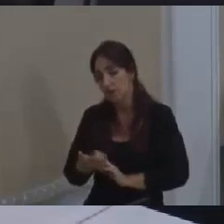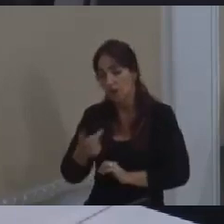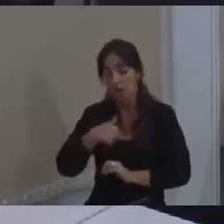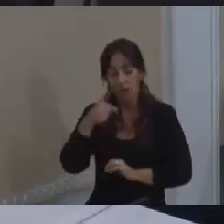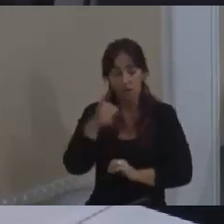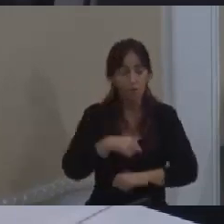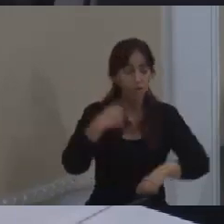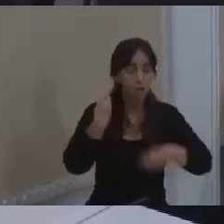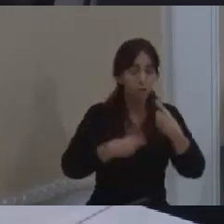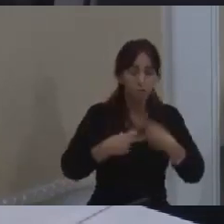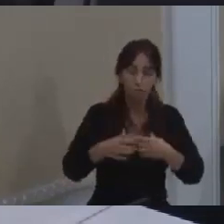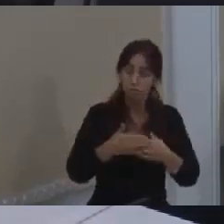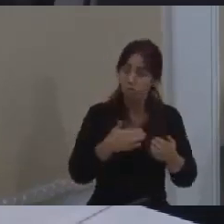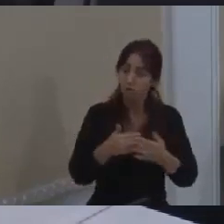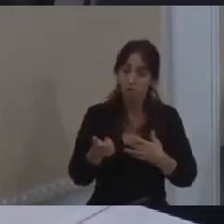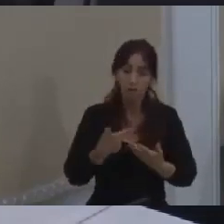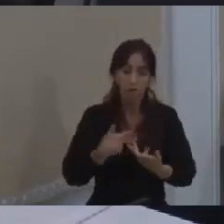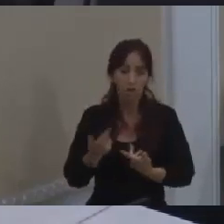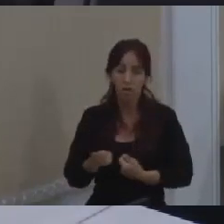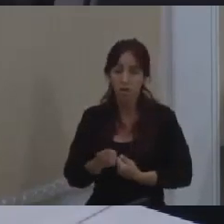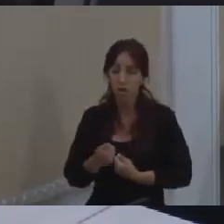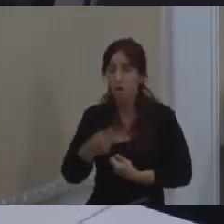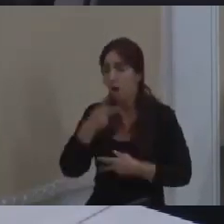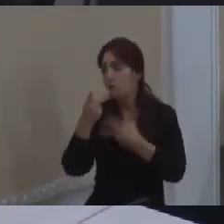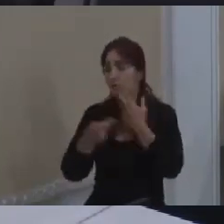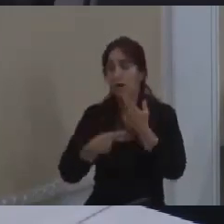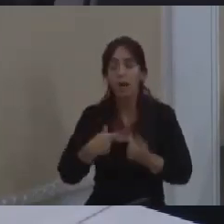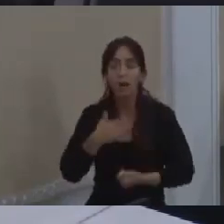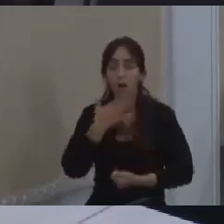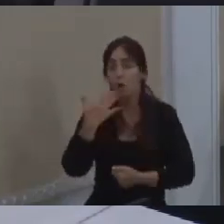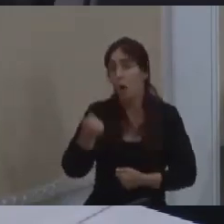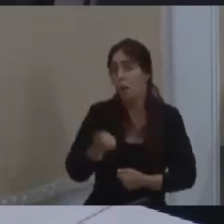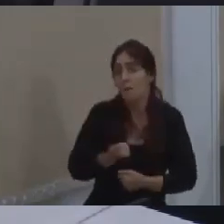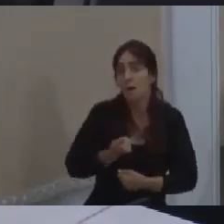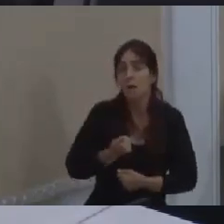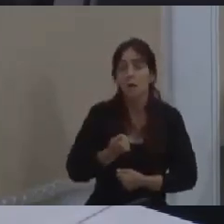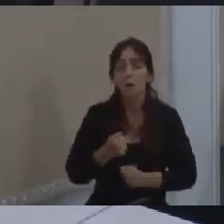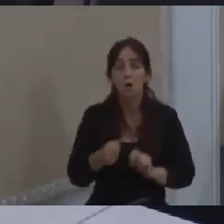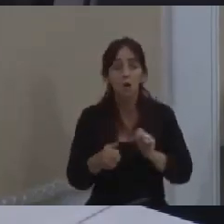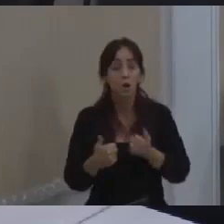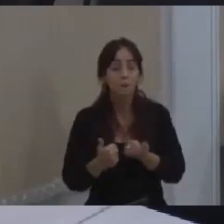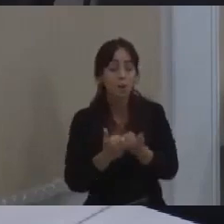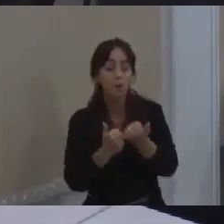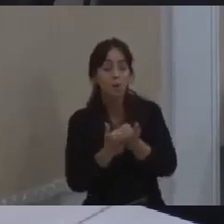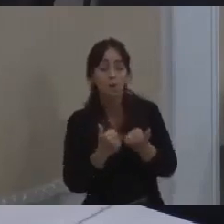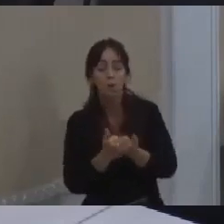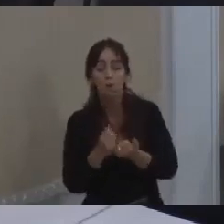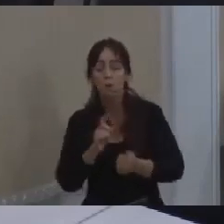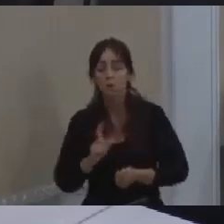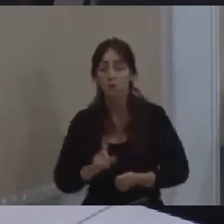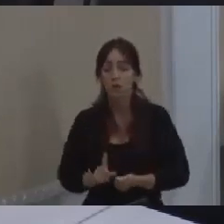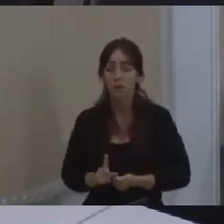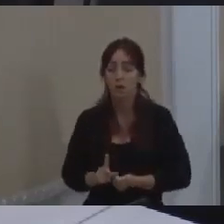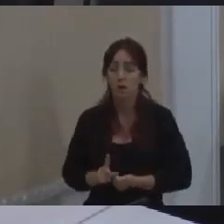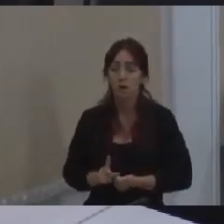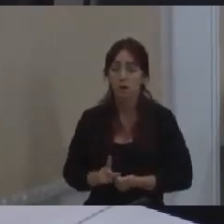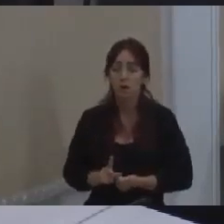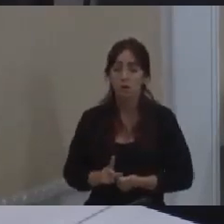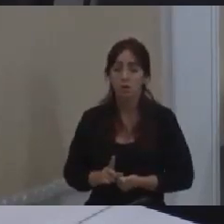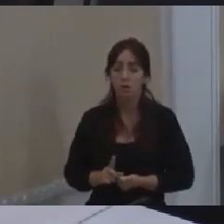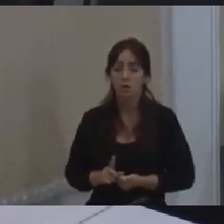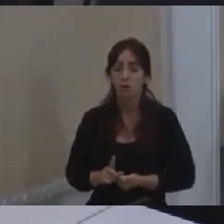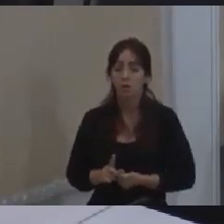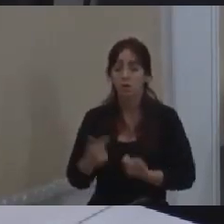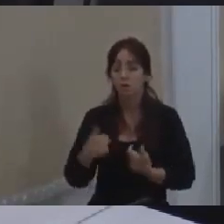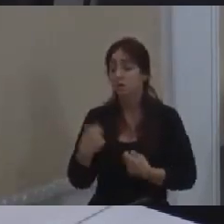não vou me meter aqui a falar que eu tenho a melhor solução ou que eu tenho a solução de todos os problemas eu não vou cair nessa bobagem senão a